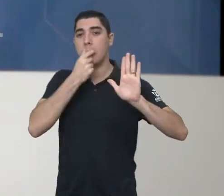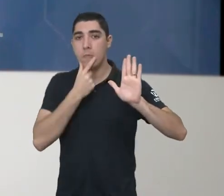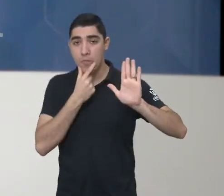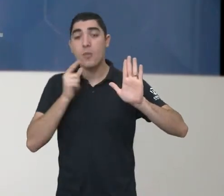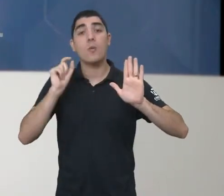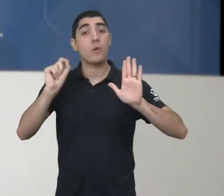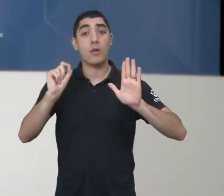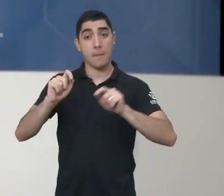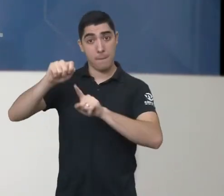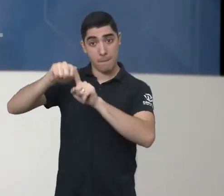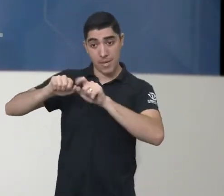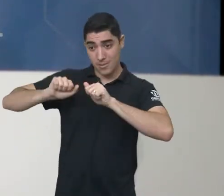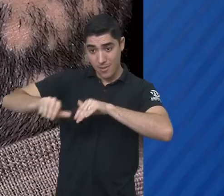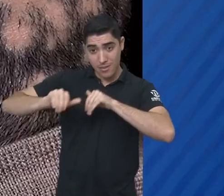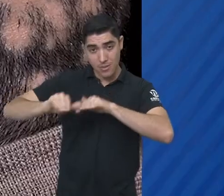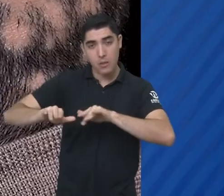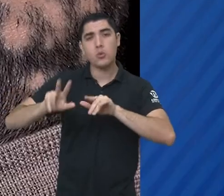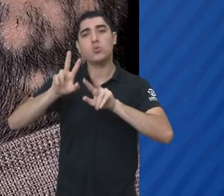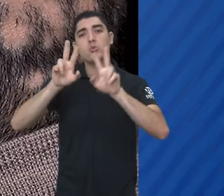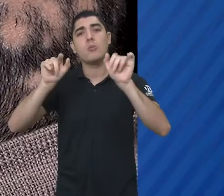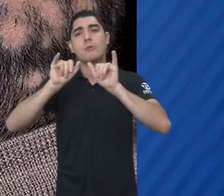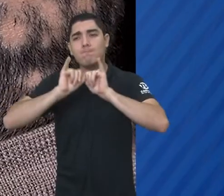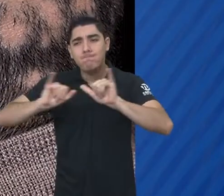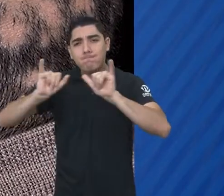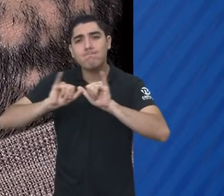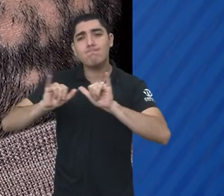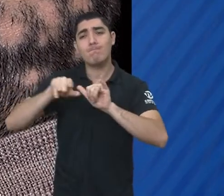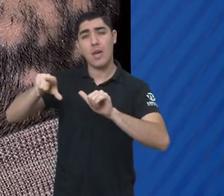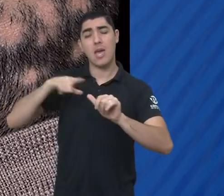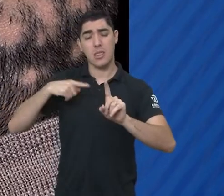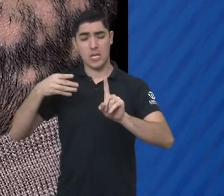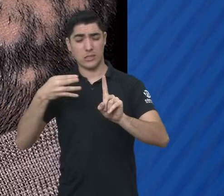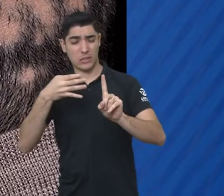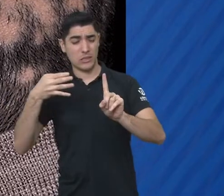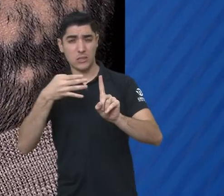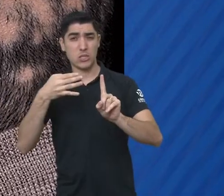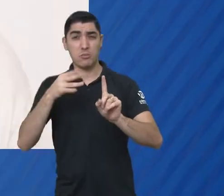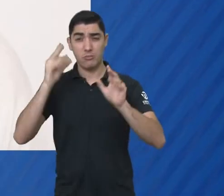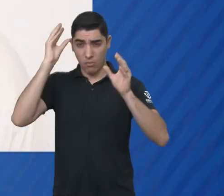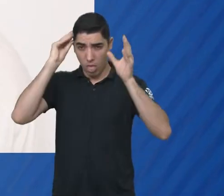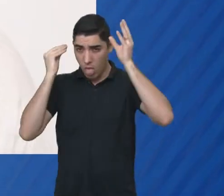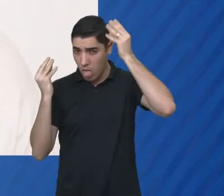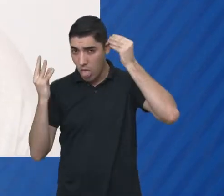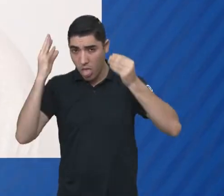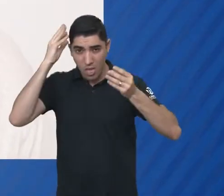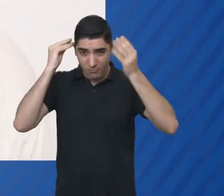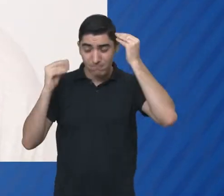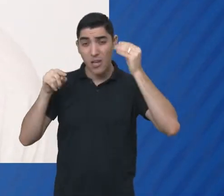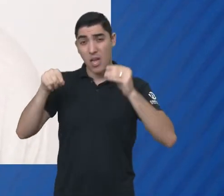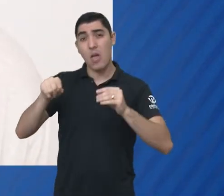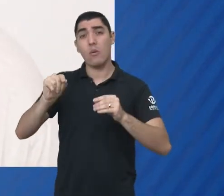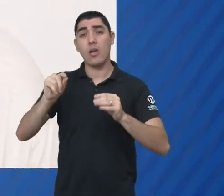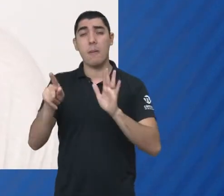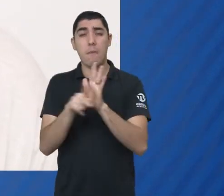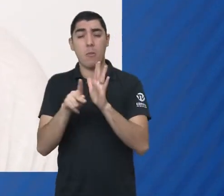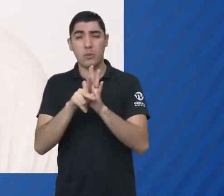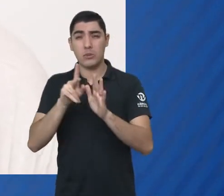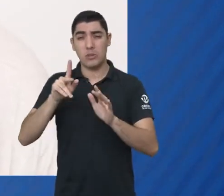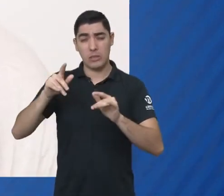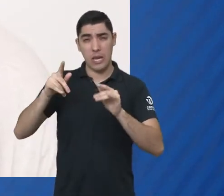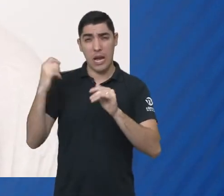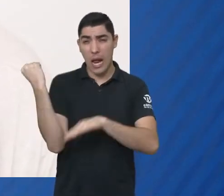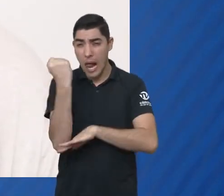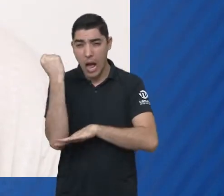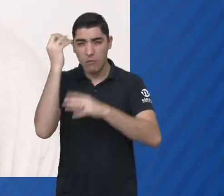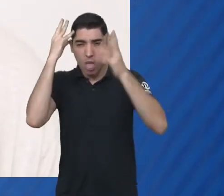Elevem, inclui em setembro uma campanha sobre a síndrome de alopécia, uma doença autoimune que provoca queda